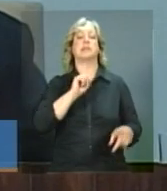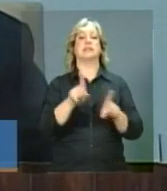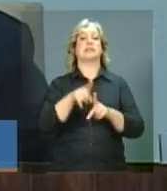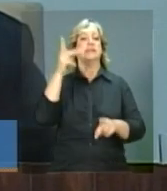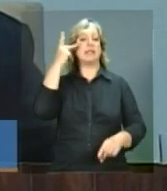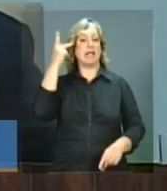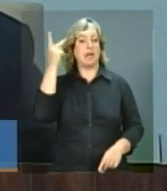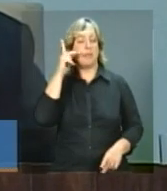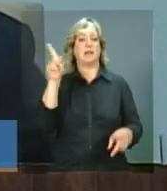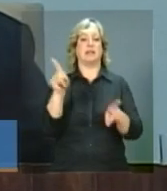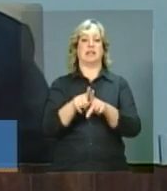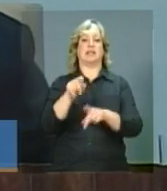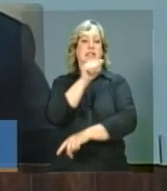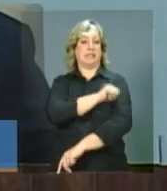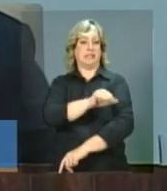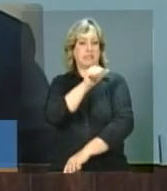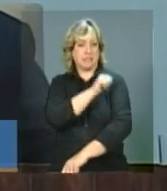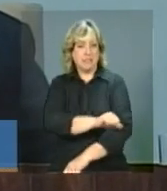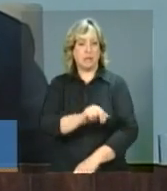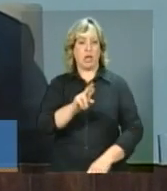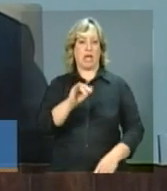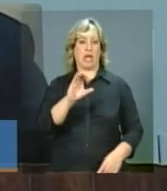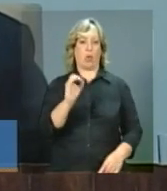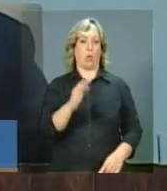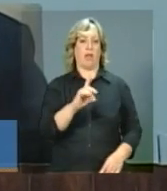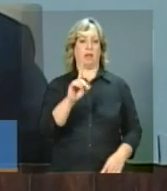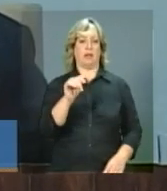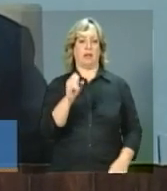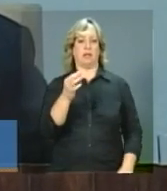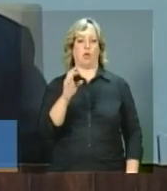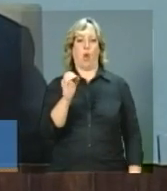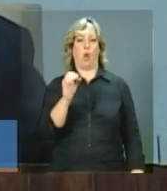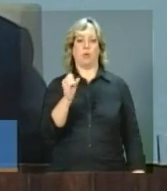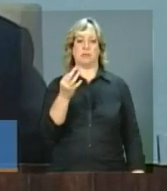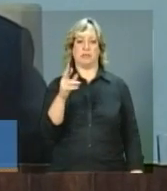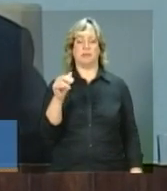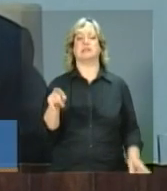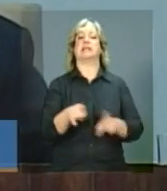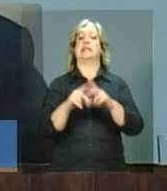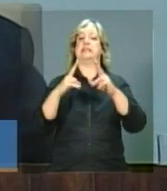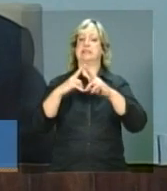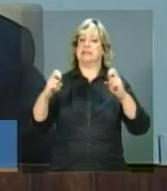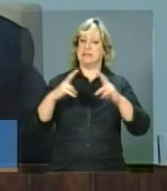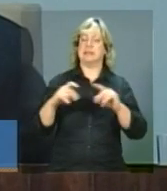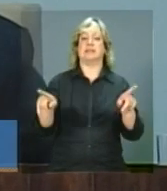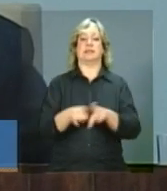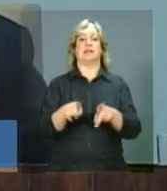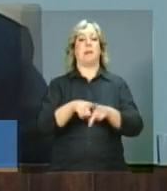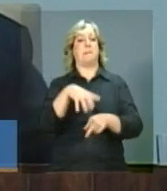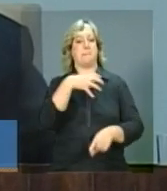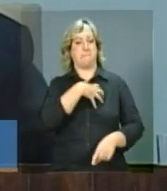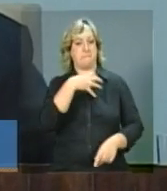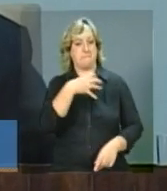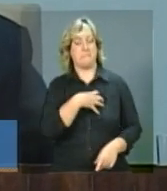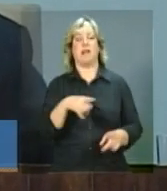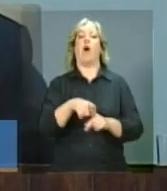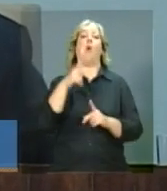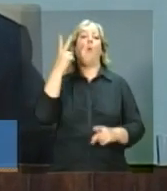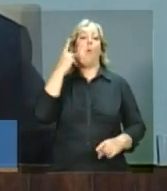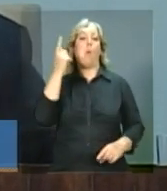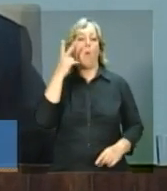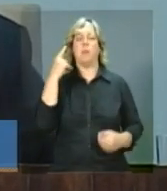São Paulo, Rio das Ostras, Rio de Janeiro, Bom Jardim da Serra, Santa Catarina, Irecê, Bahia, Canindé, Ceará,